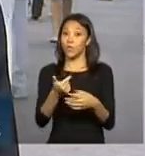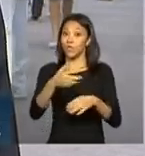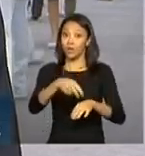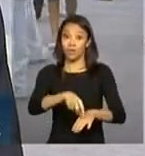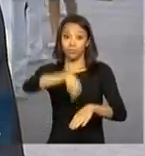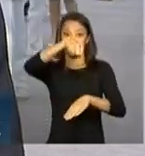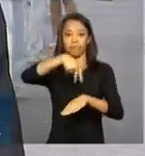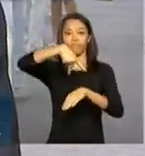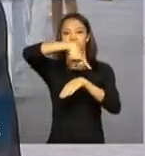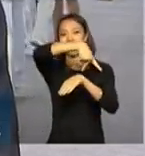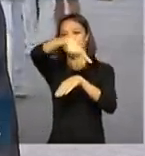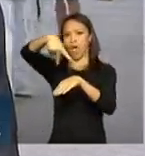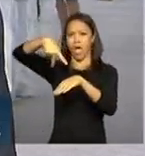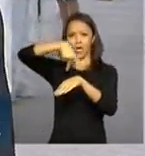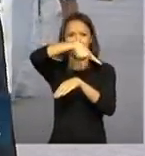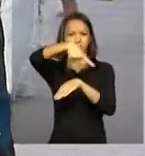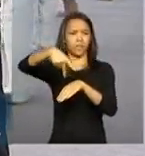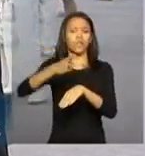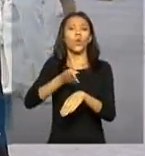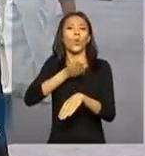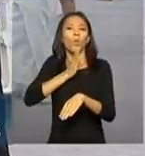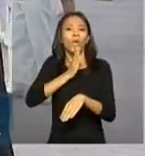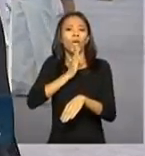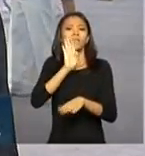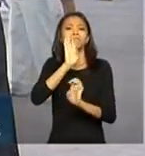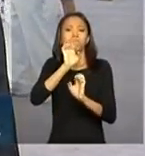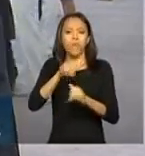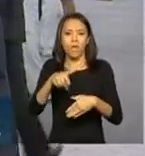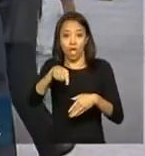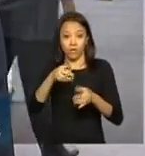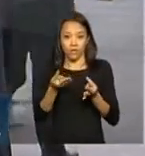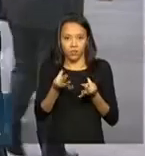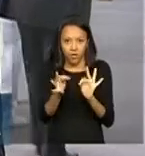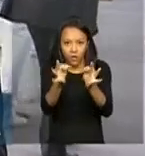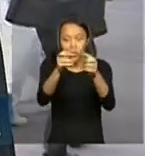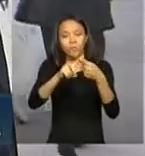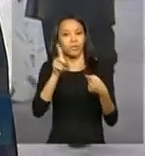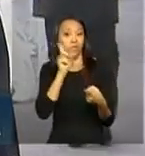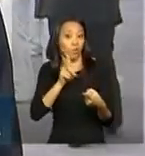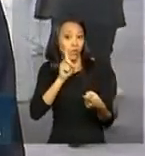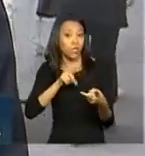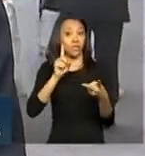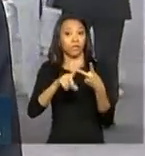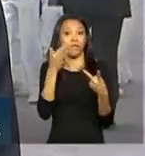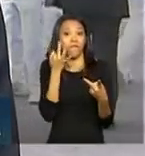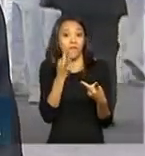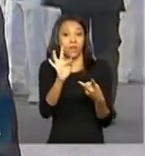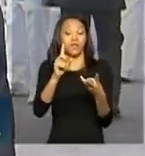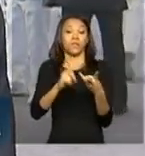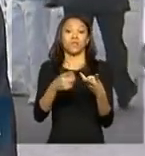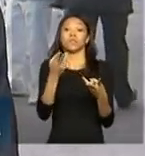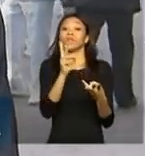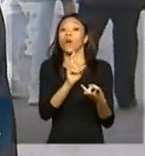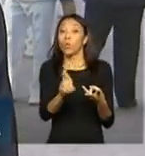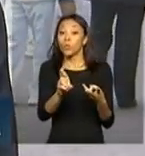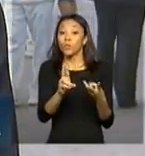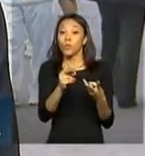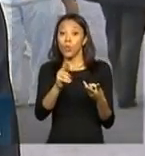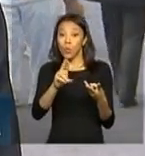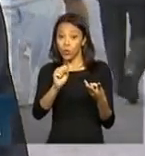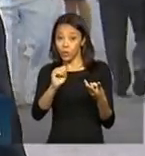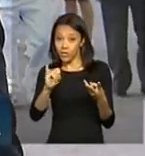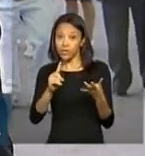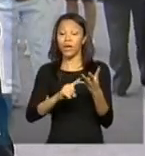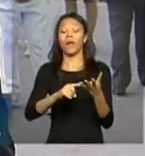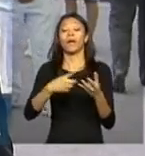países que dominam essa tecnologia, entre eles, Estados Unidos, França, Rússia, China e Reino